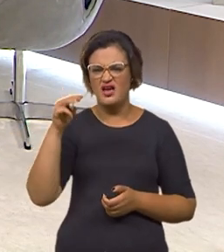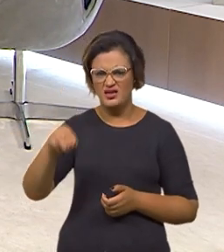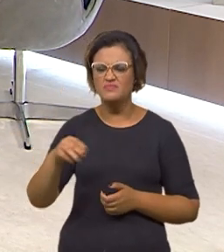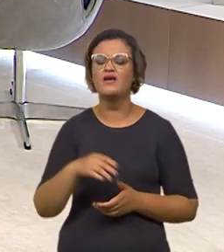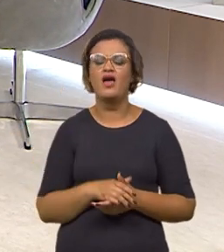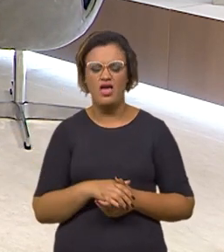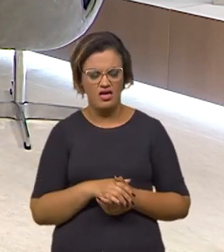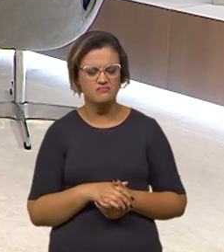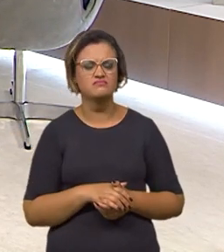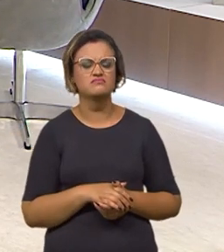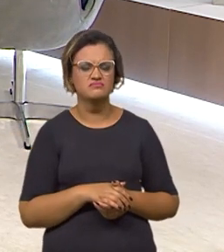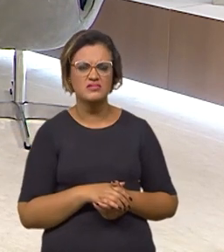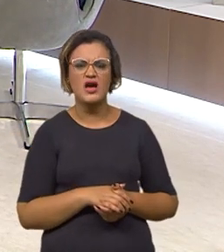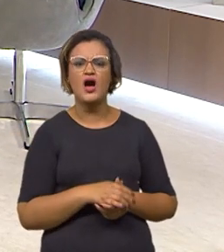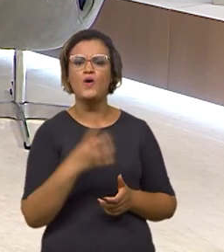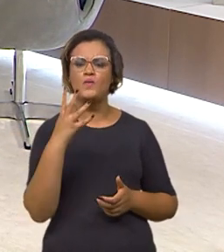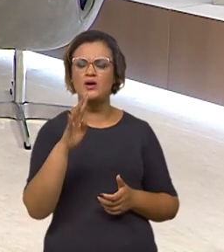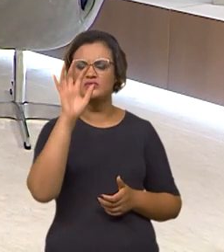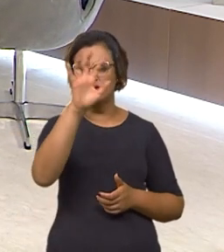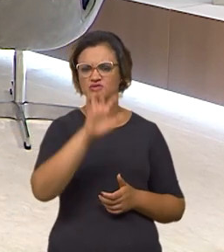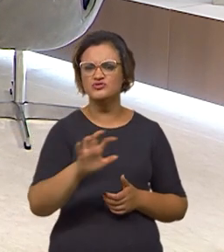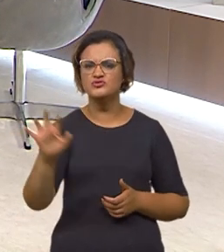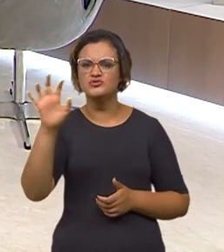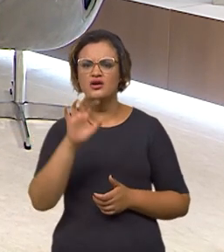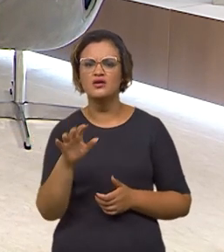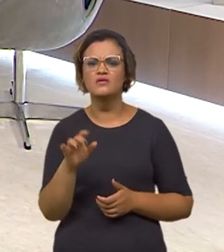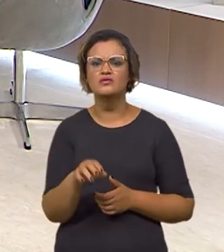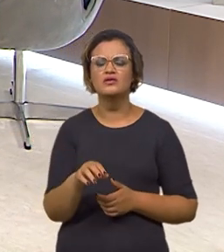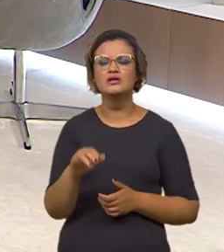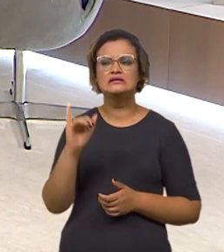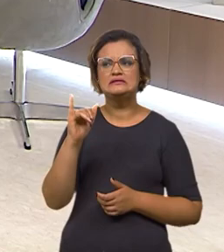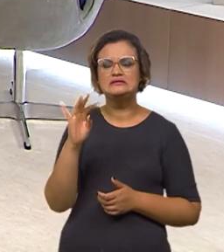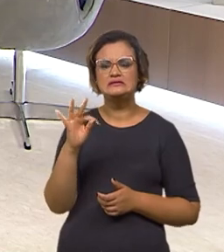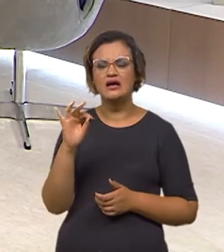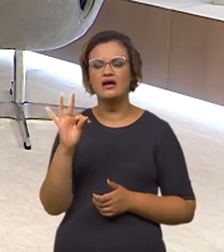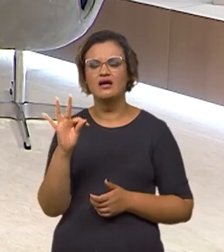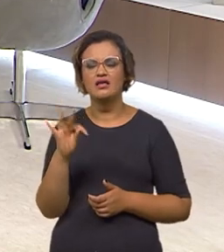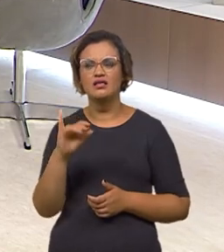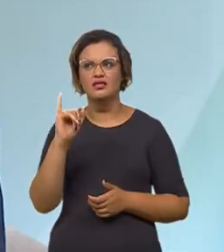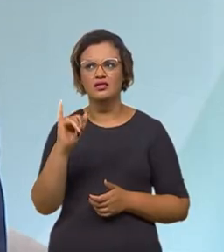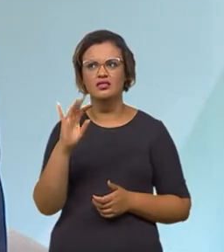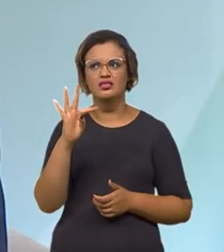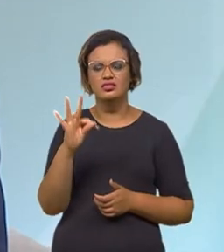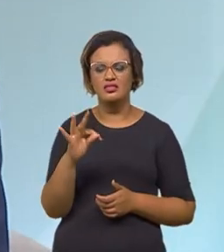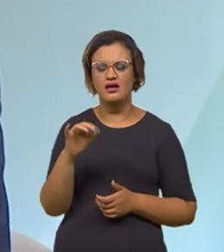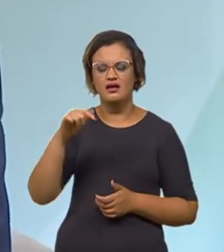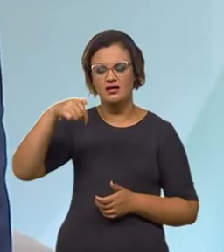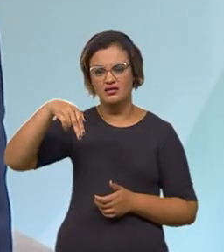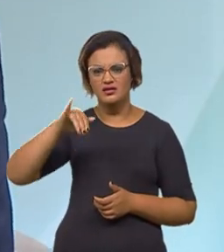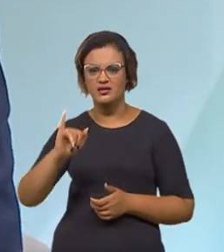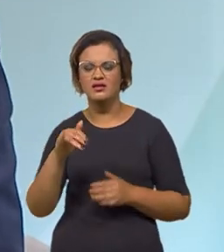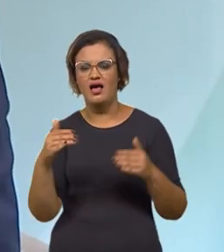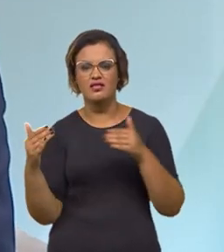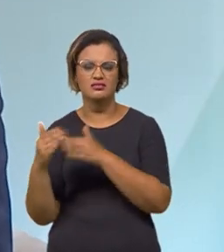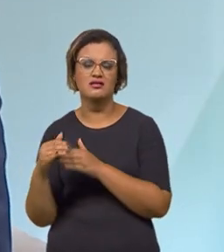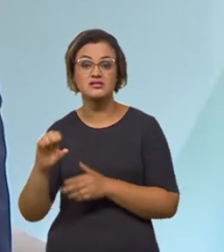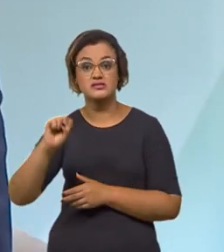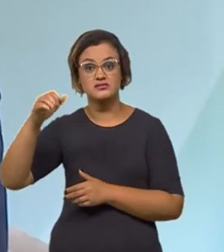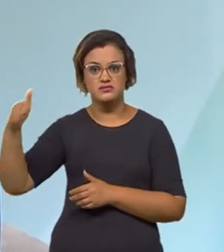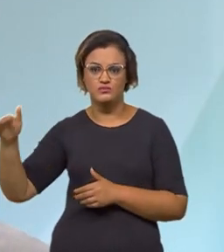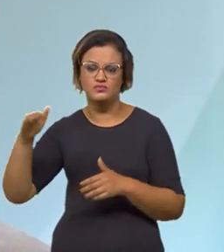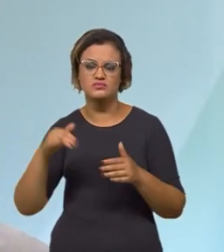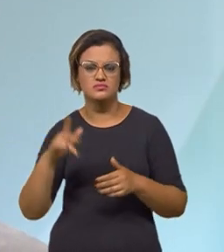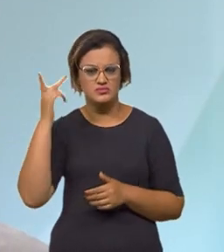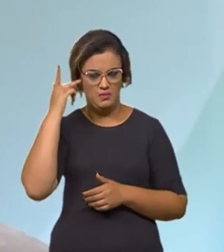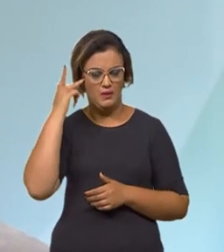rodovia que pega aí quatro regiões no país, saindo do Porto de Itáqui até o Porto de Santos. Nós também fizemos a transferência e a concessão